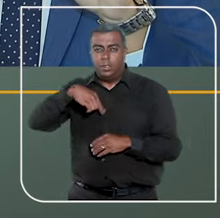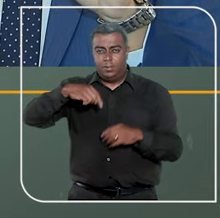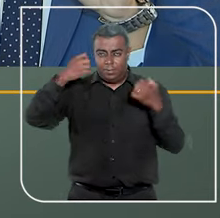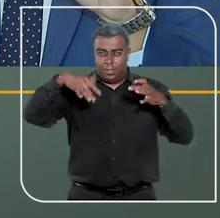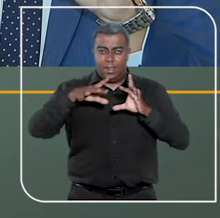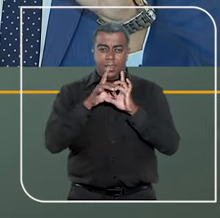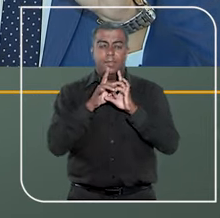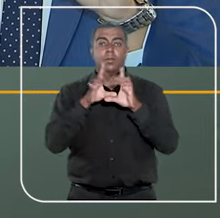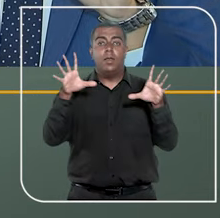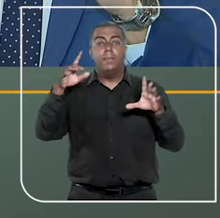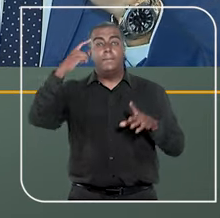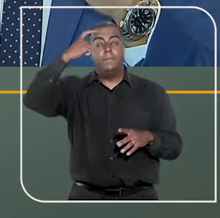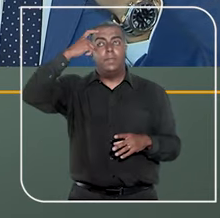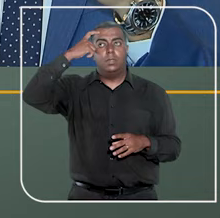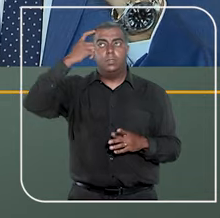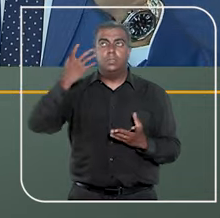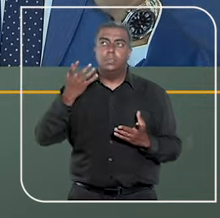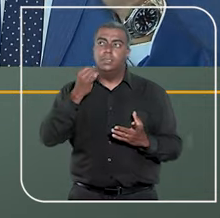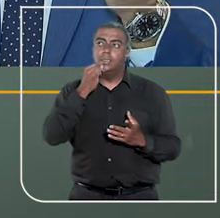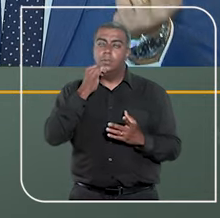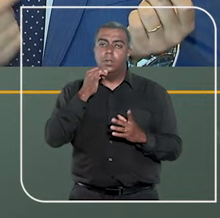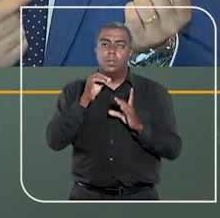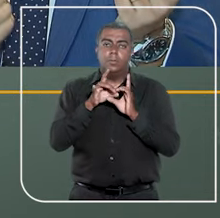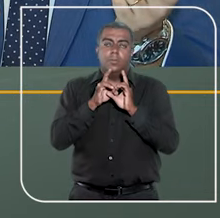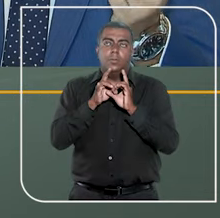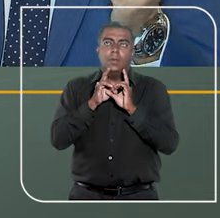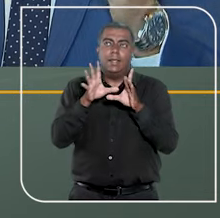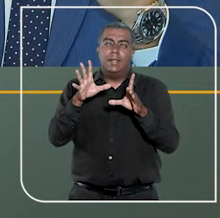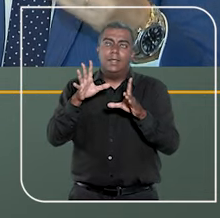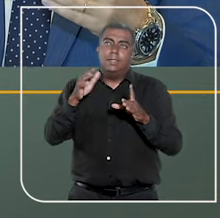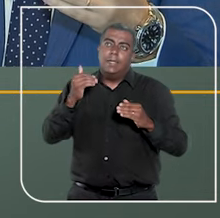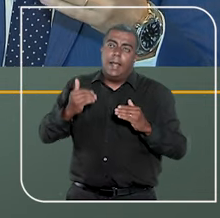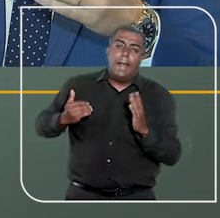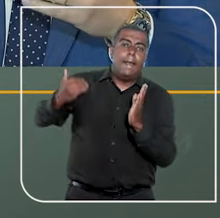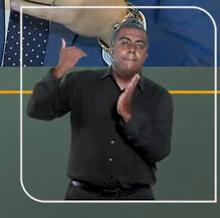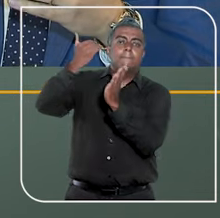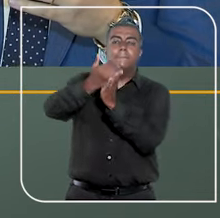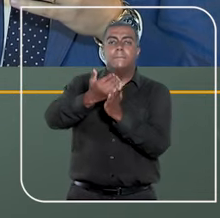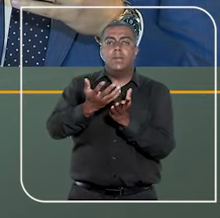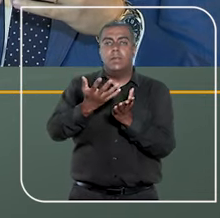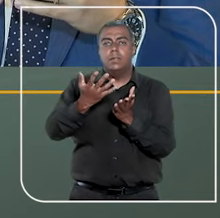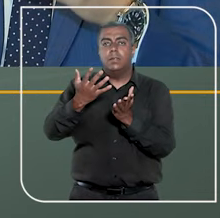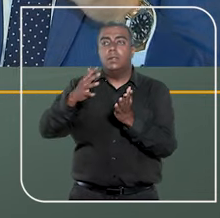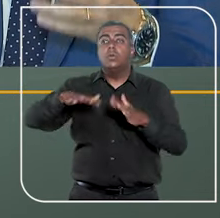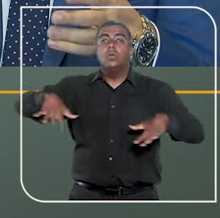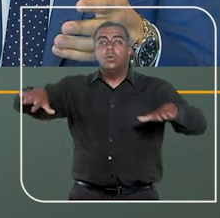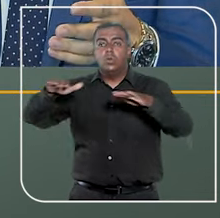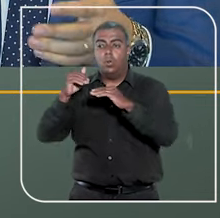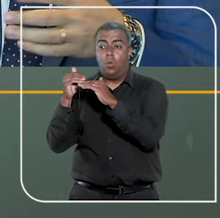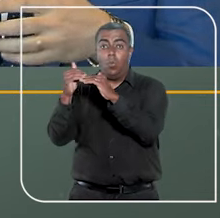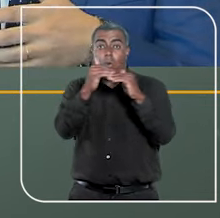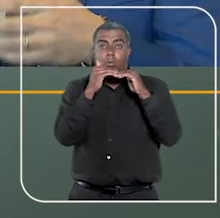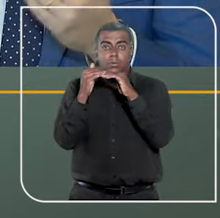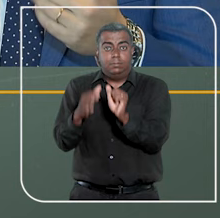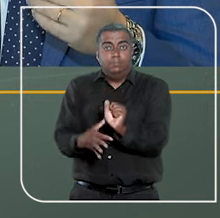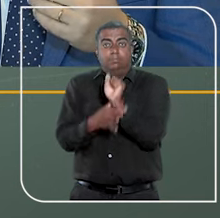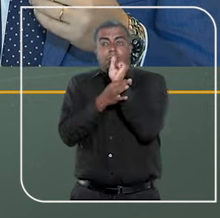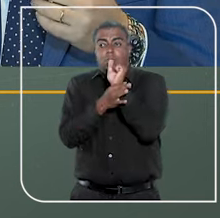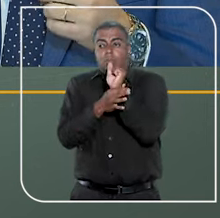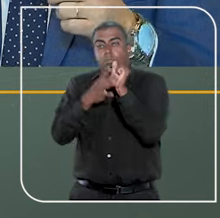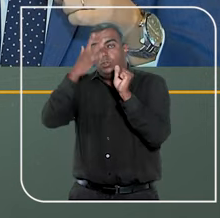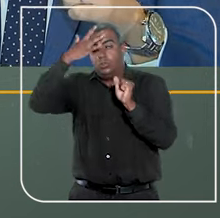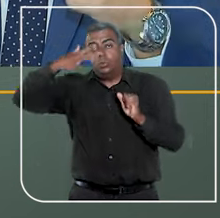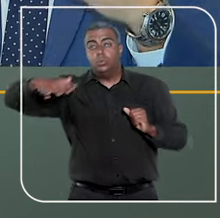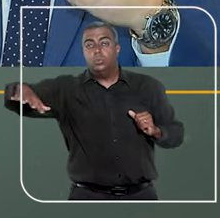democracia, nós temos que pensar numa perspectiva material de democracia que envolve a garantia de igualdade de oportunidades à